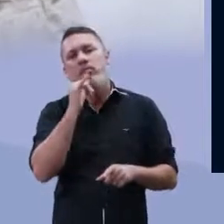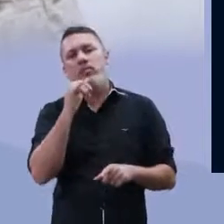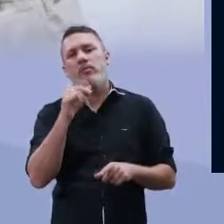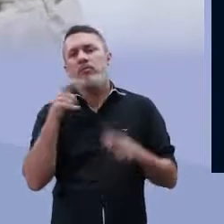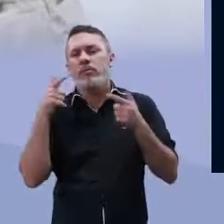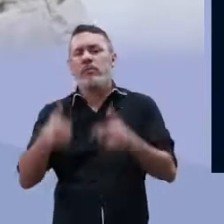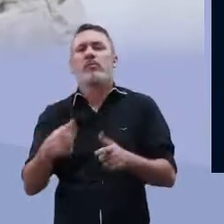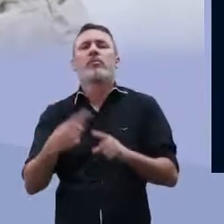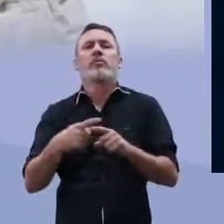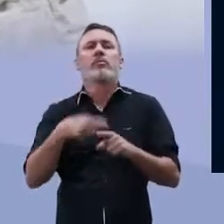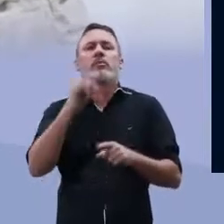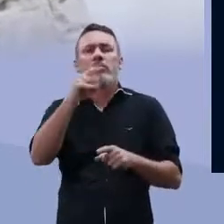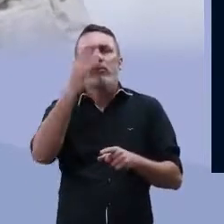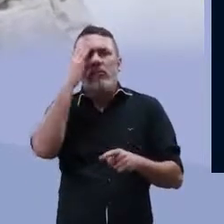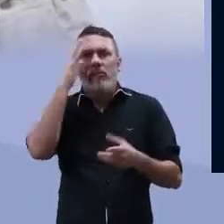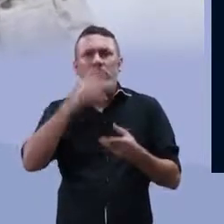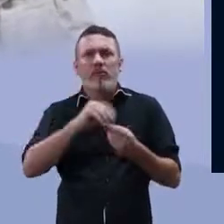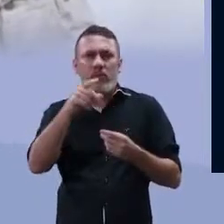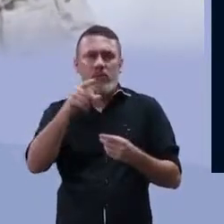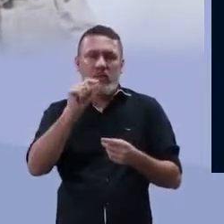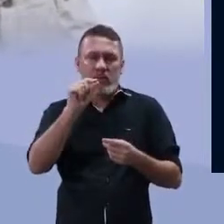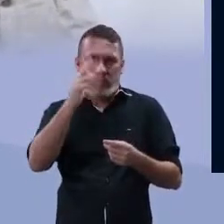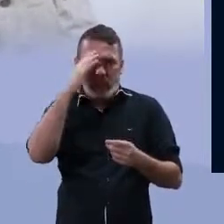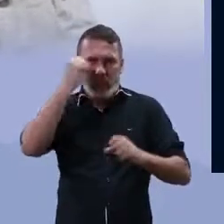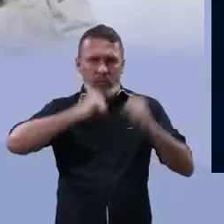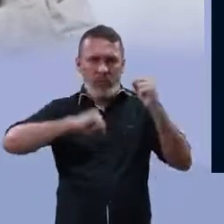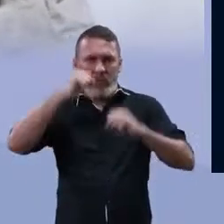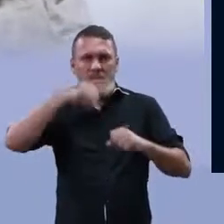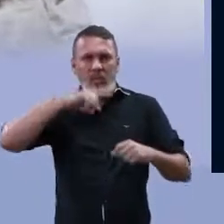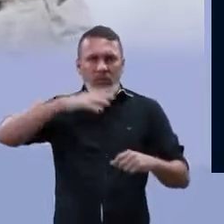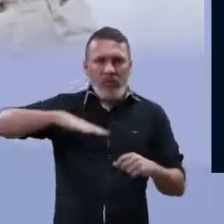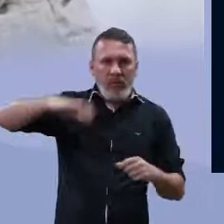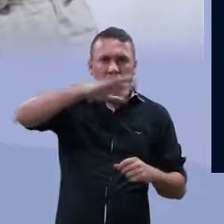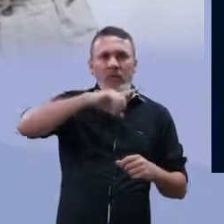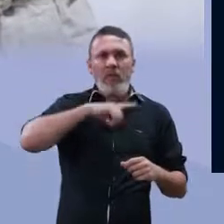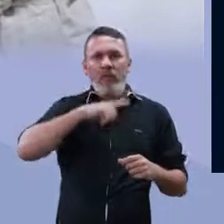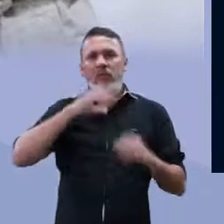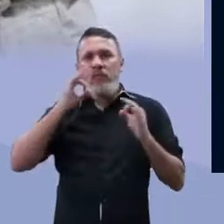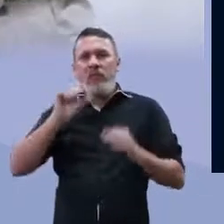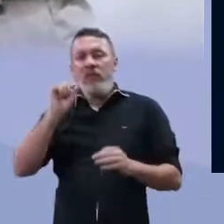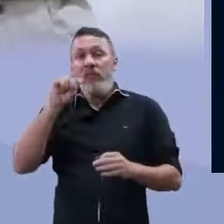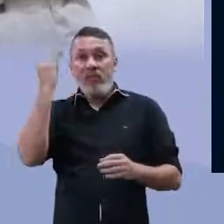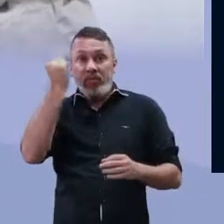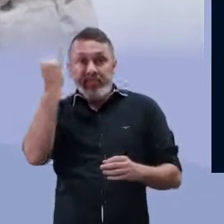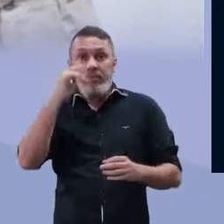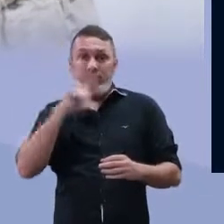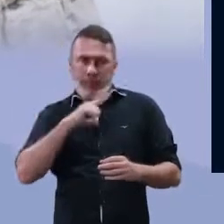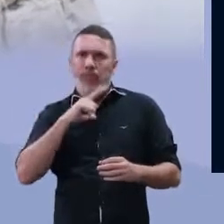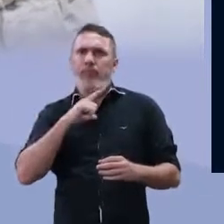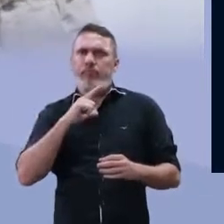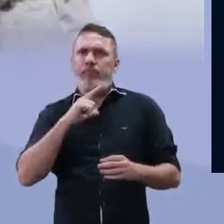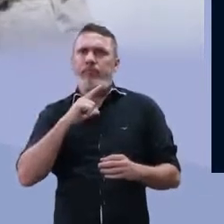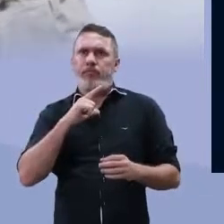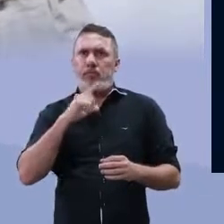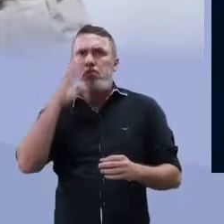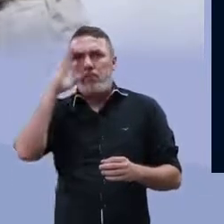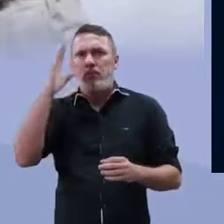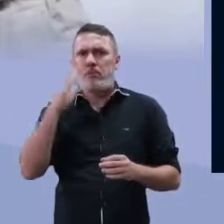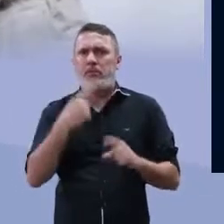conhecido quando a gente fala sobre ele. Por quê? A gente sabe que na indústria ele tem uma